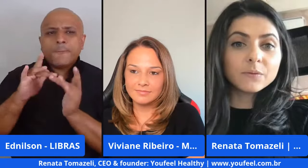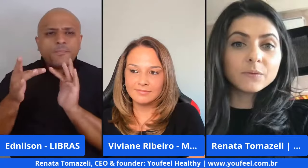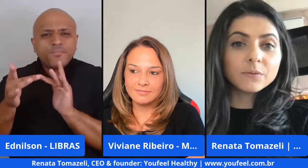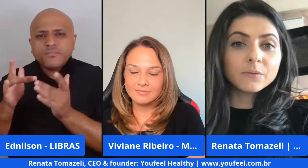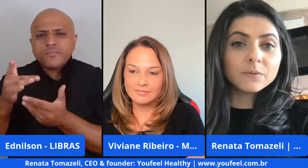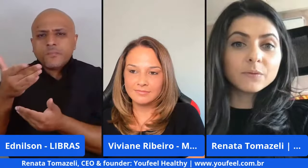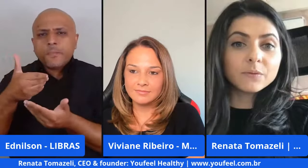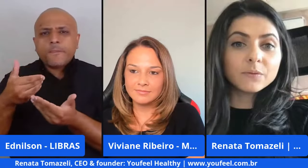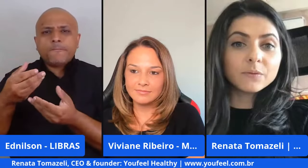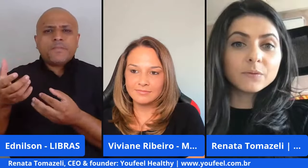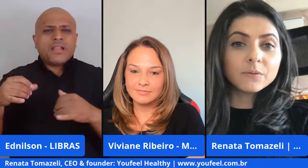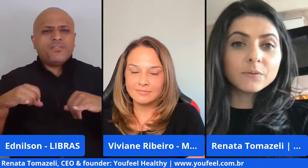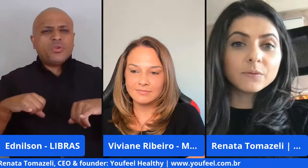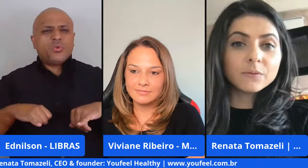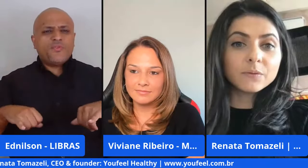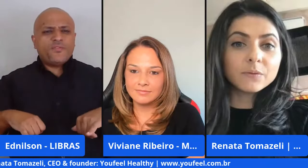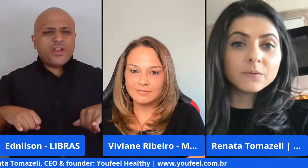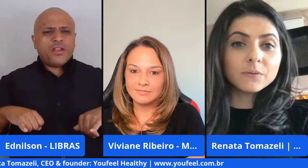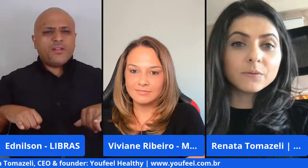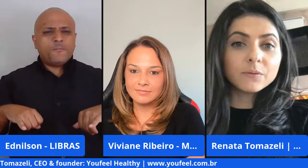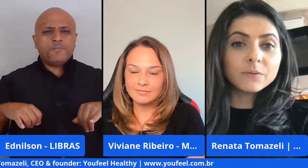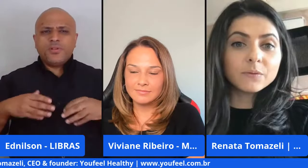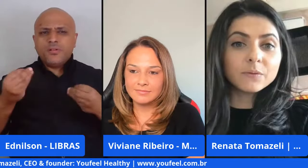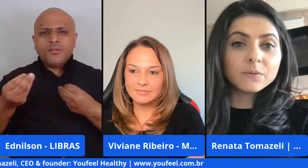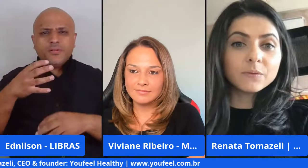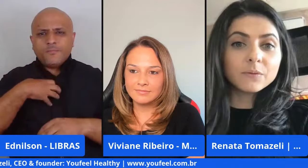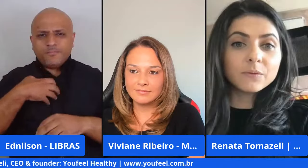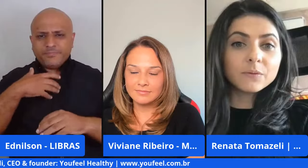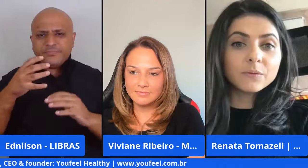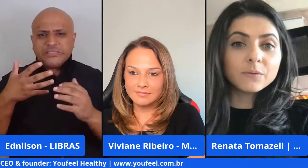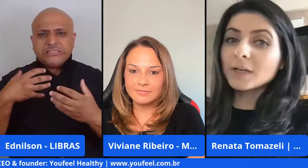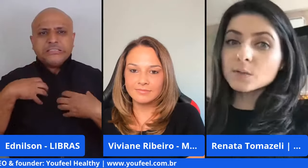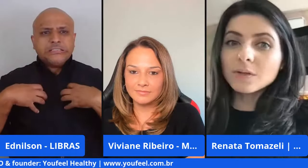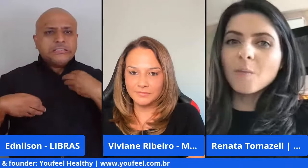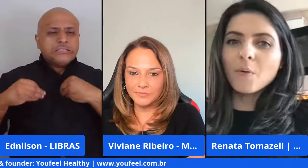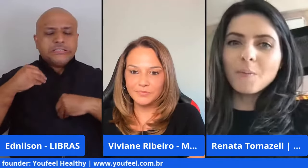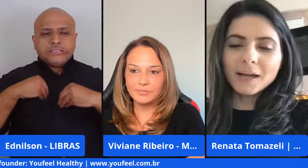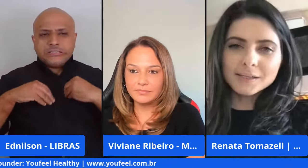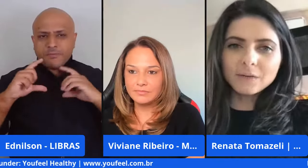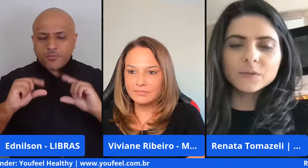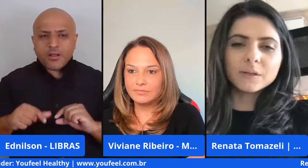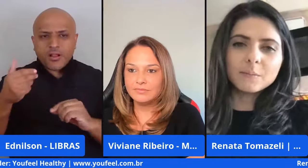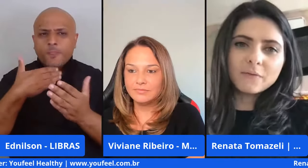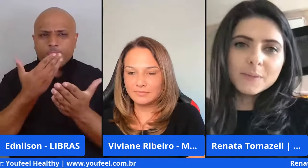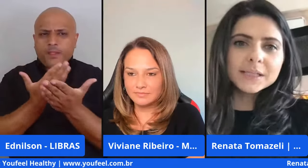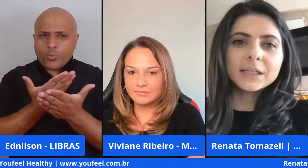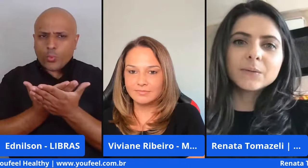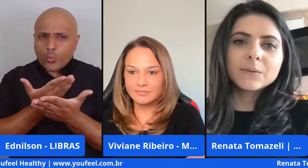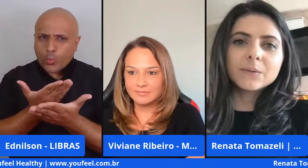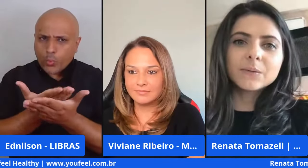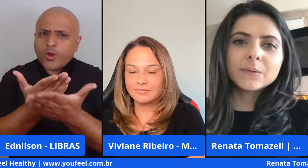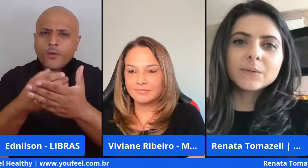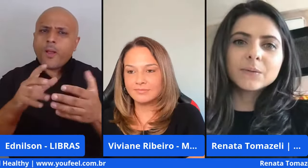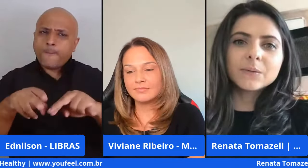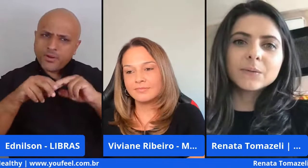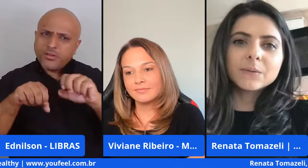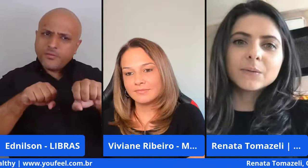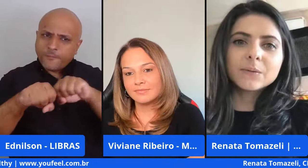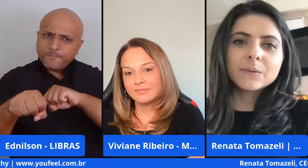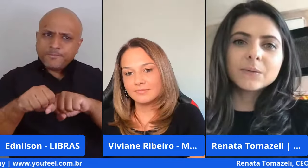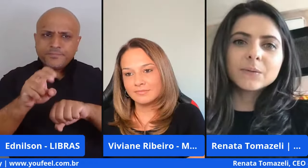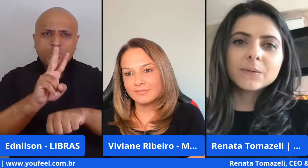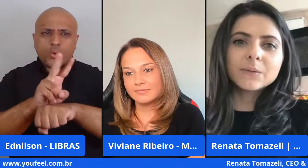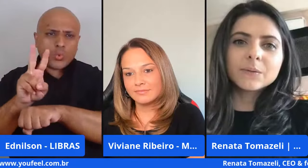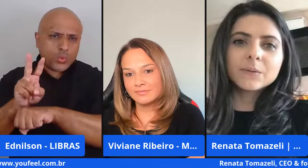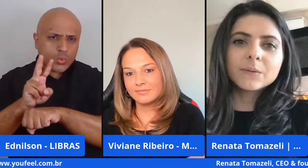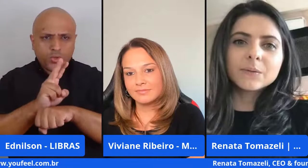e as pessoas estavam sofrendo muito principalmente com questões de ansiedade e aí eu fui estudar um pouco mais né em função da minha formação e tudo mais a gente cuida das